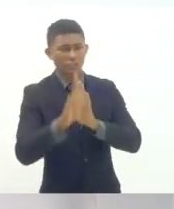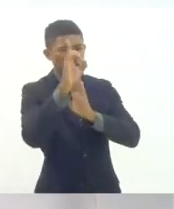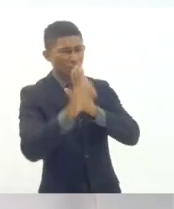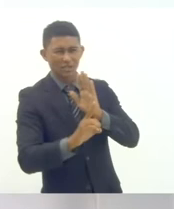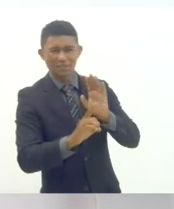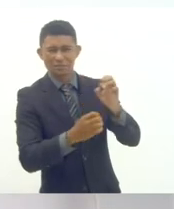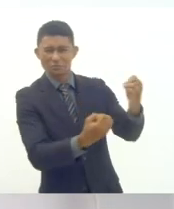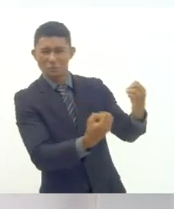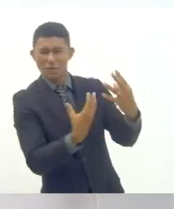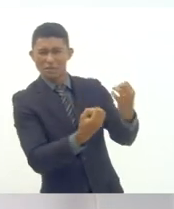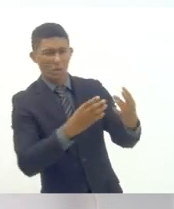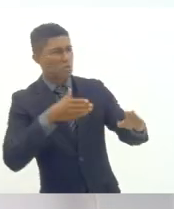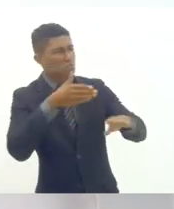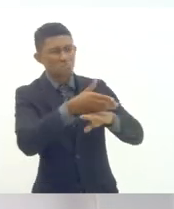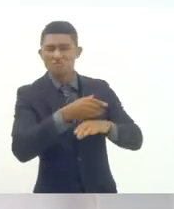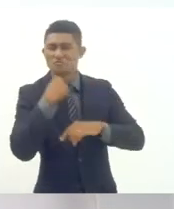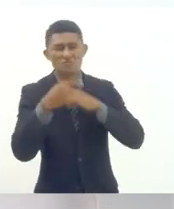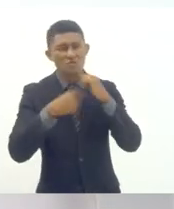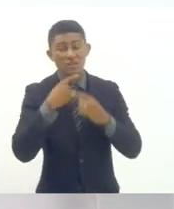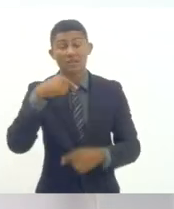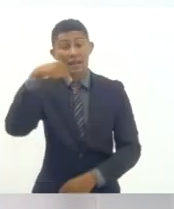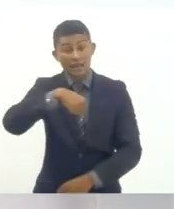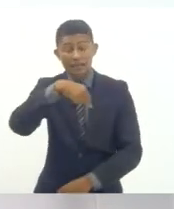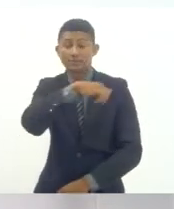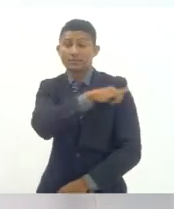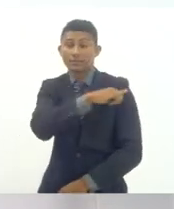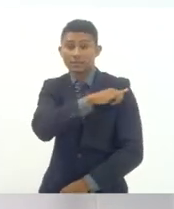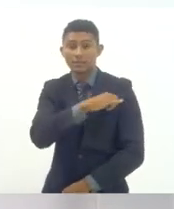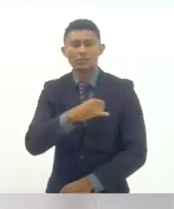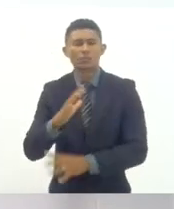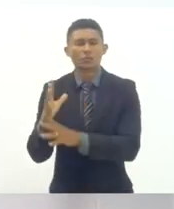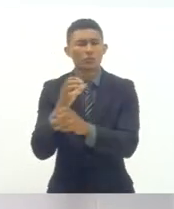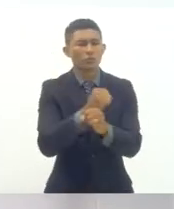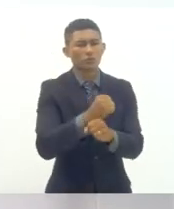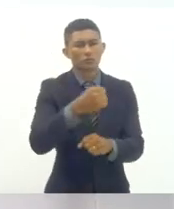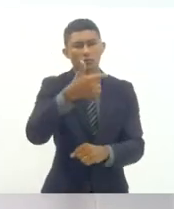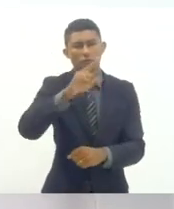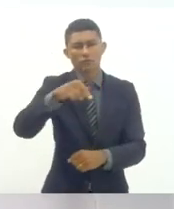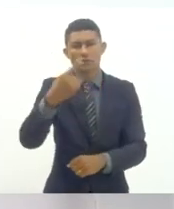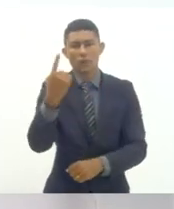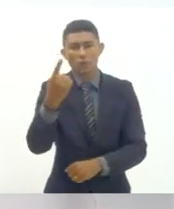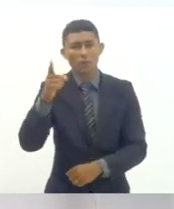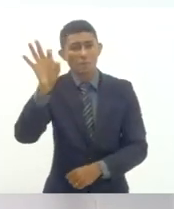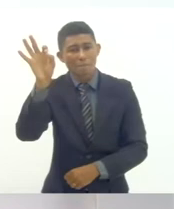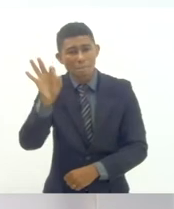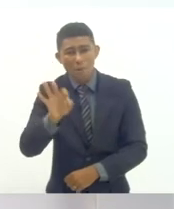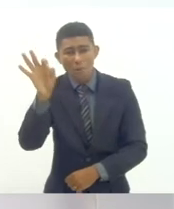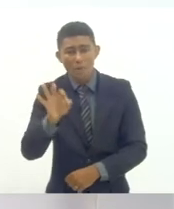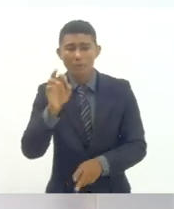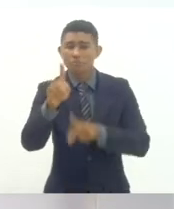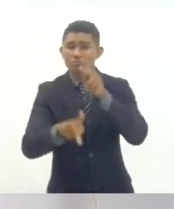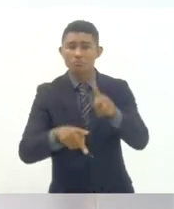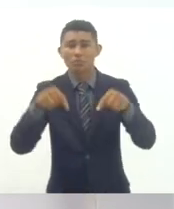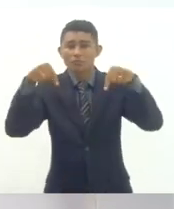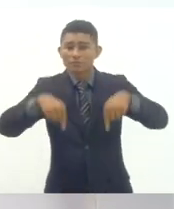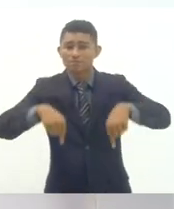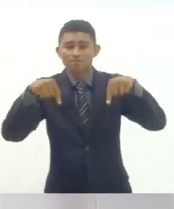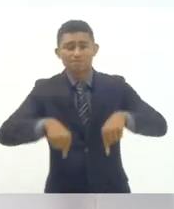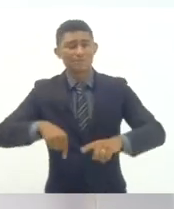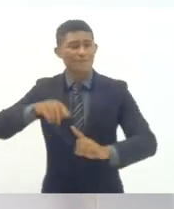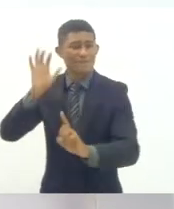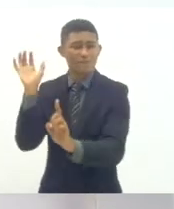do Rio de Janeiro com 2,1% de analfabetismo certamente a maior população impactada e